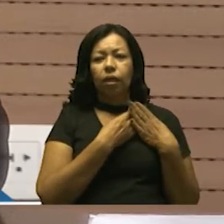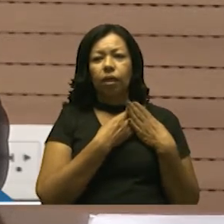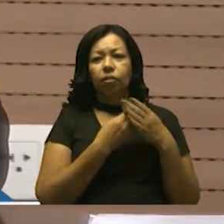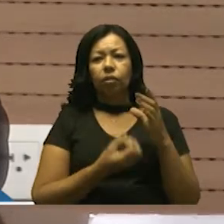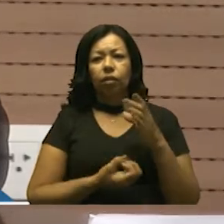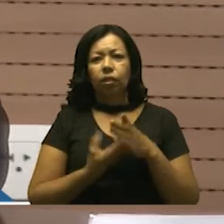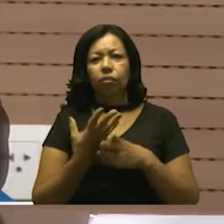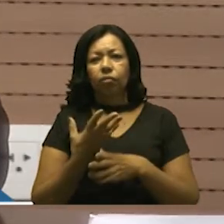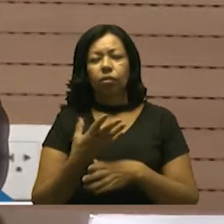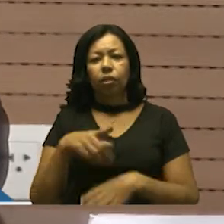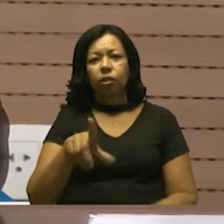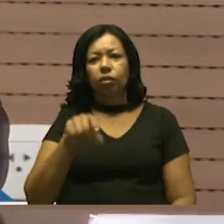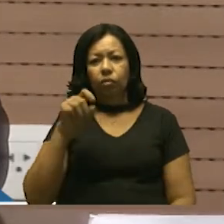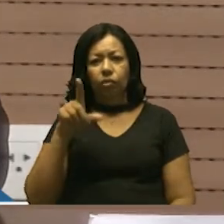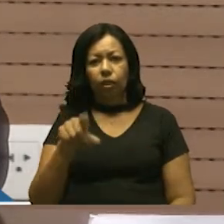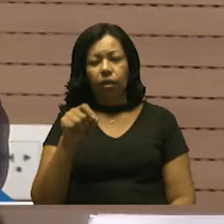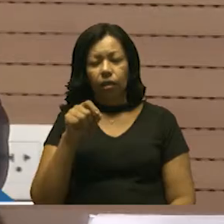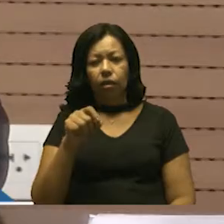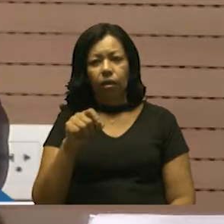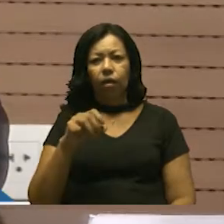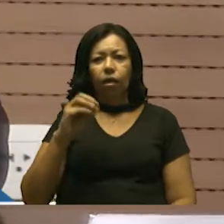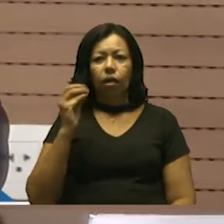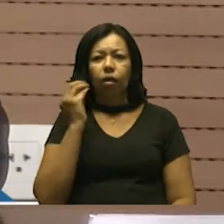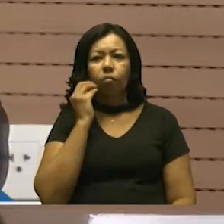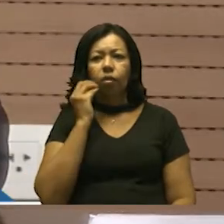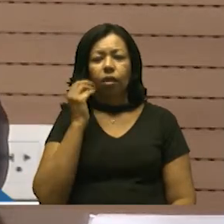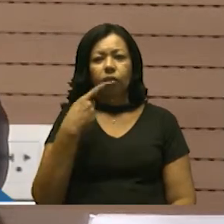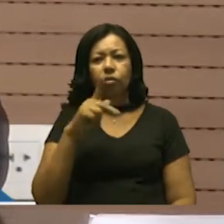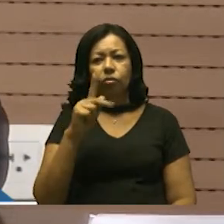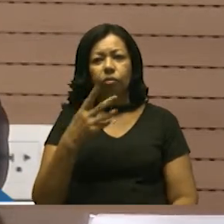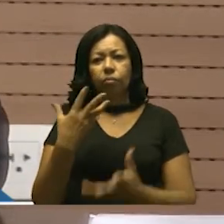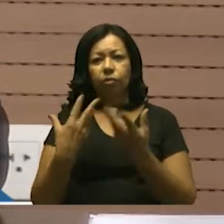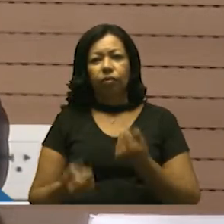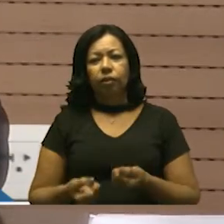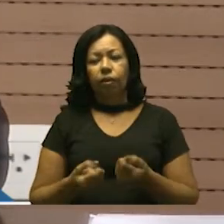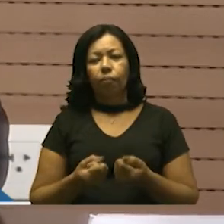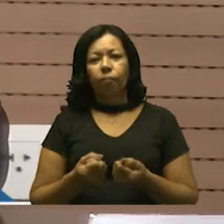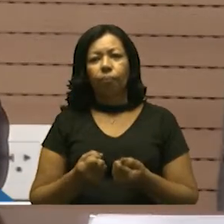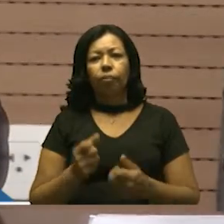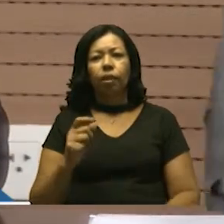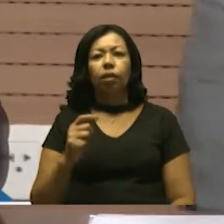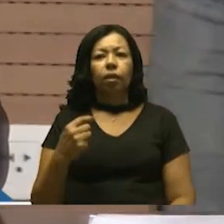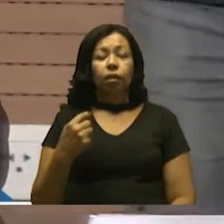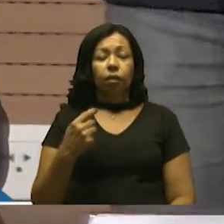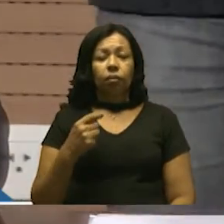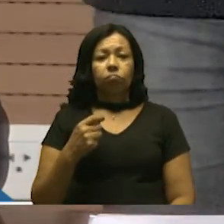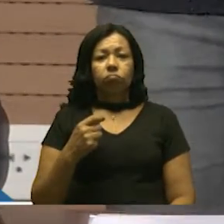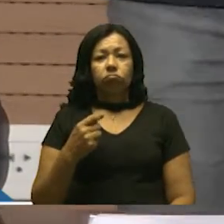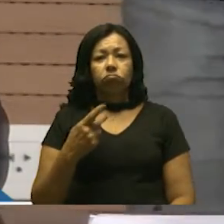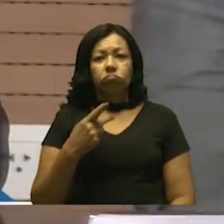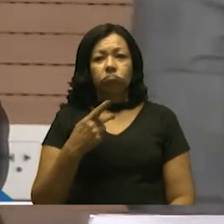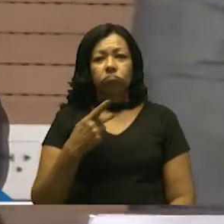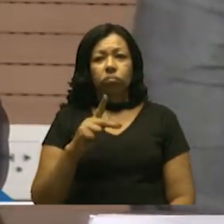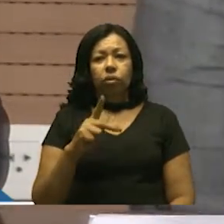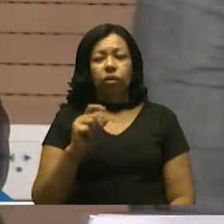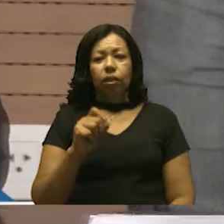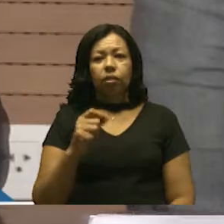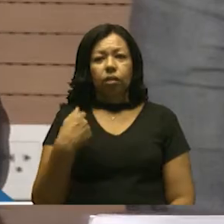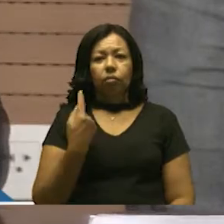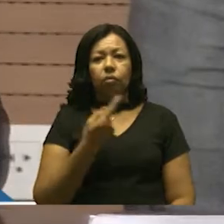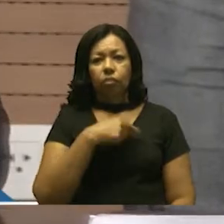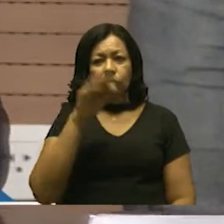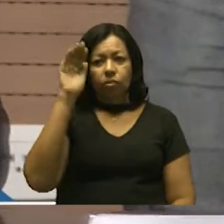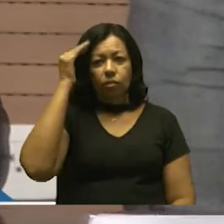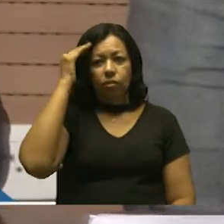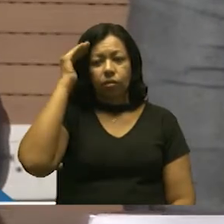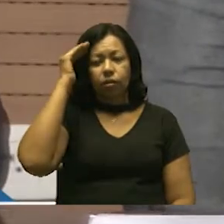decidir a conveniência e oportunidade de sua aprovação. Salve o melhor juízo. Este é o